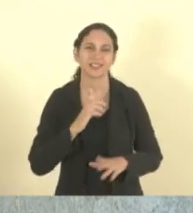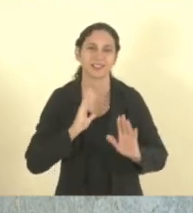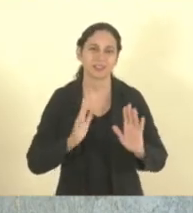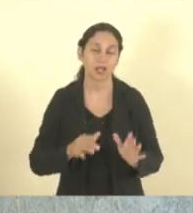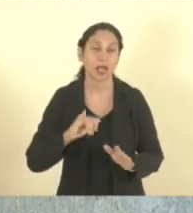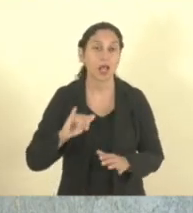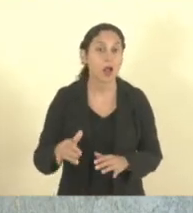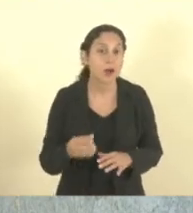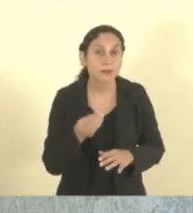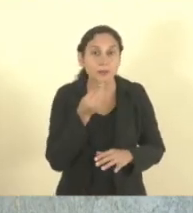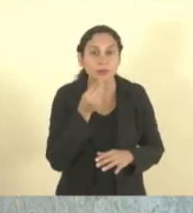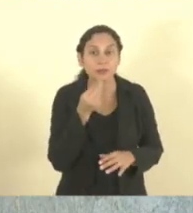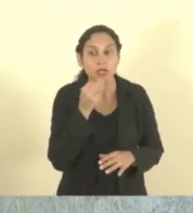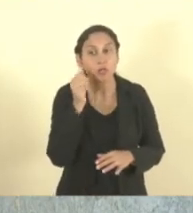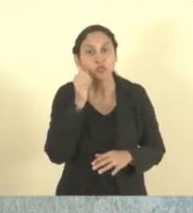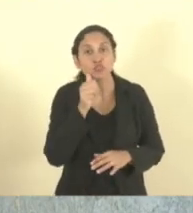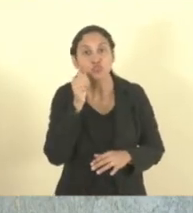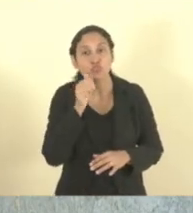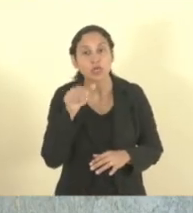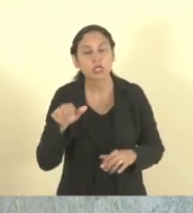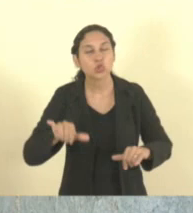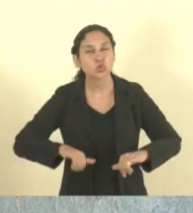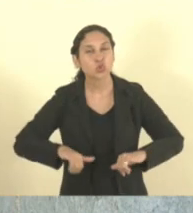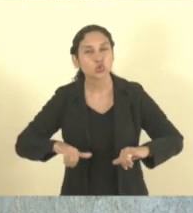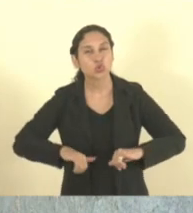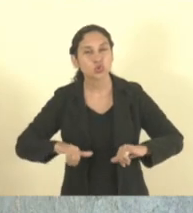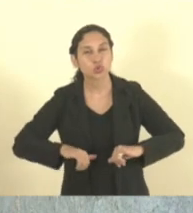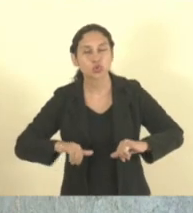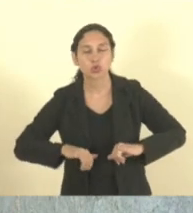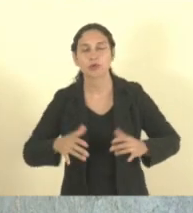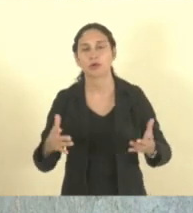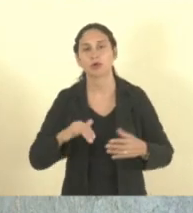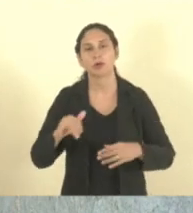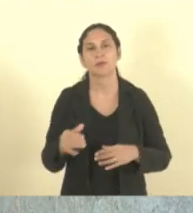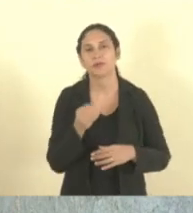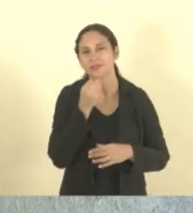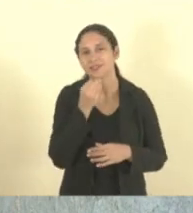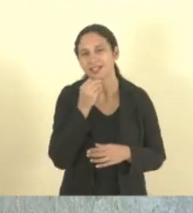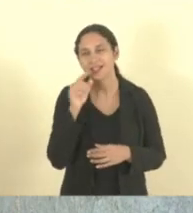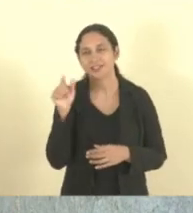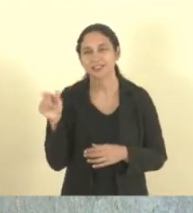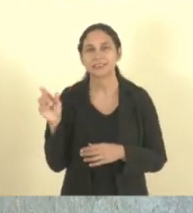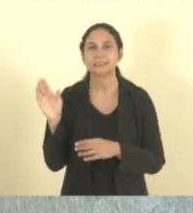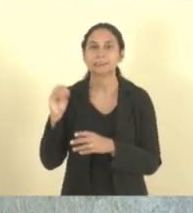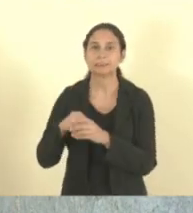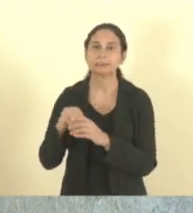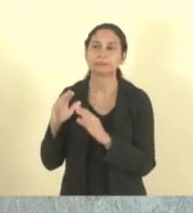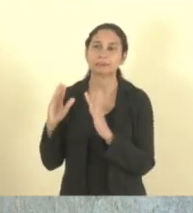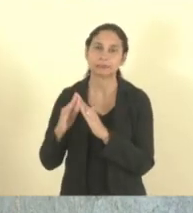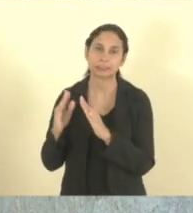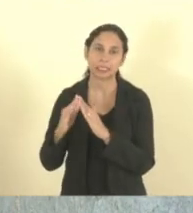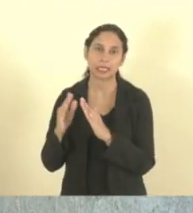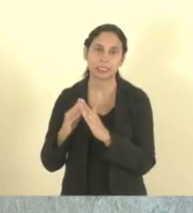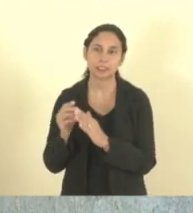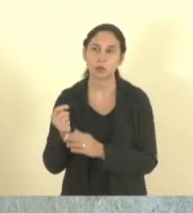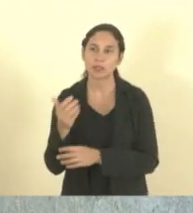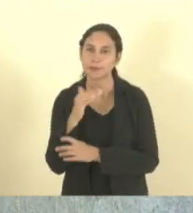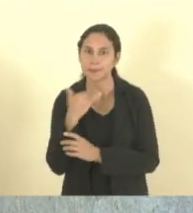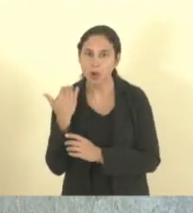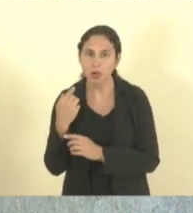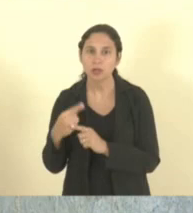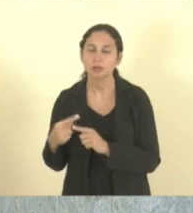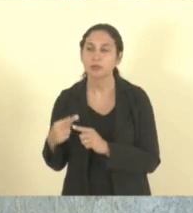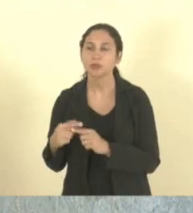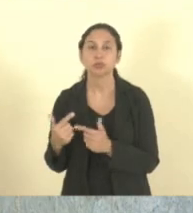oportunidade dessas mulheres que sofrem tanto que às vezes ficam lá dentro de casa tolerando, apanhando, chegando até a morte porque não